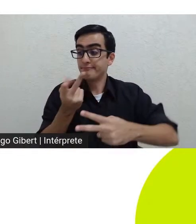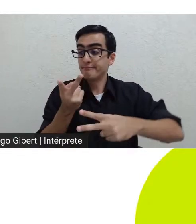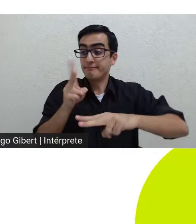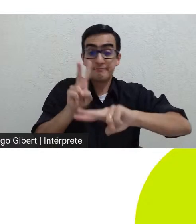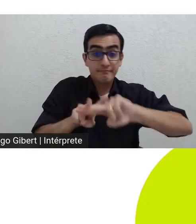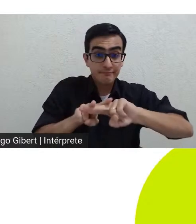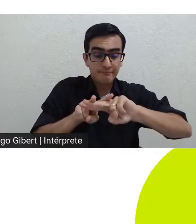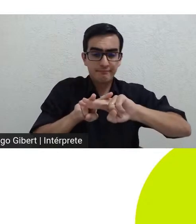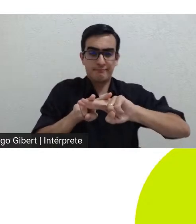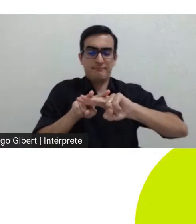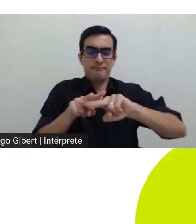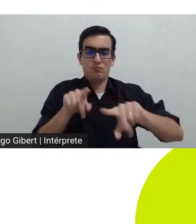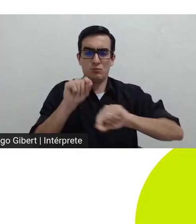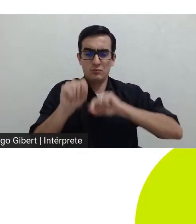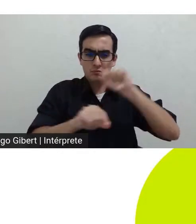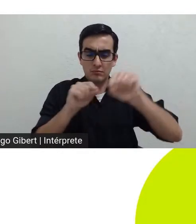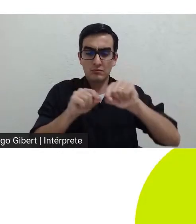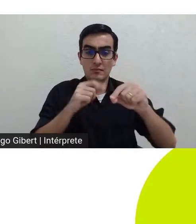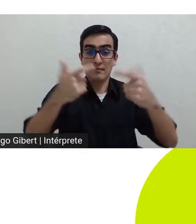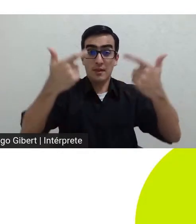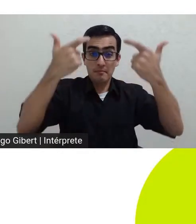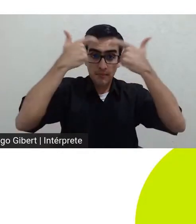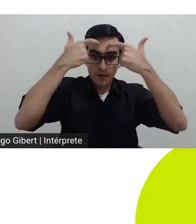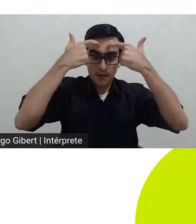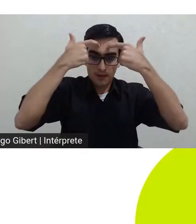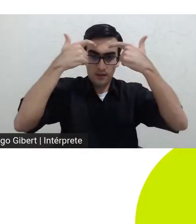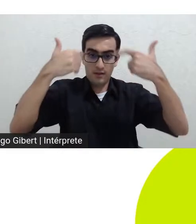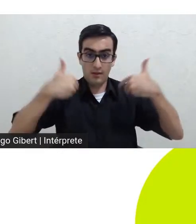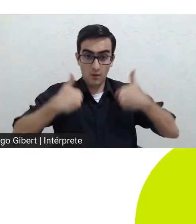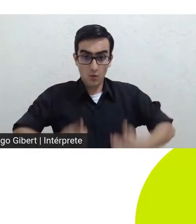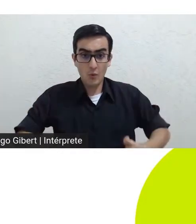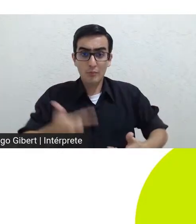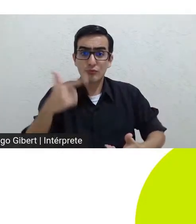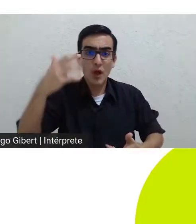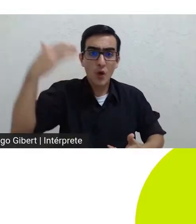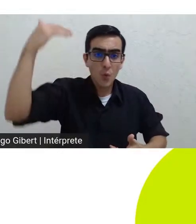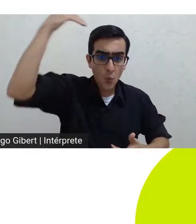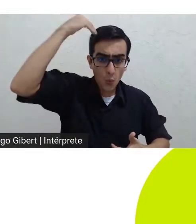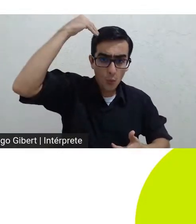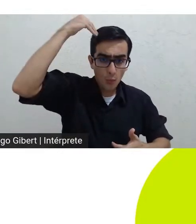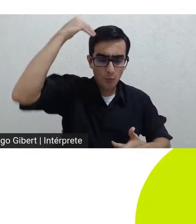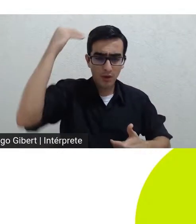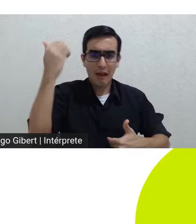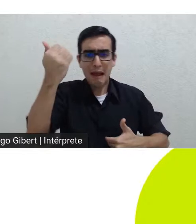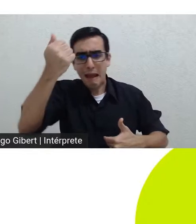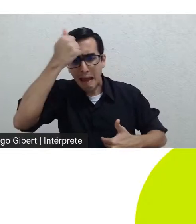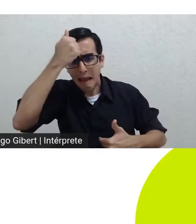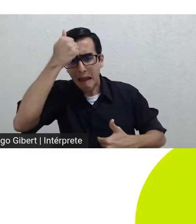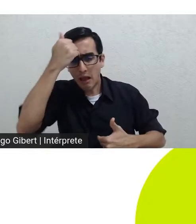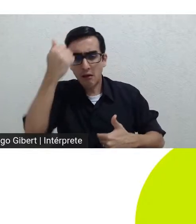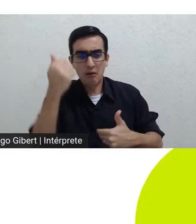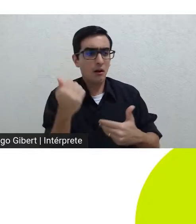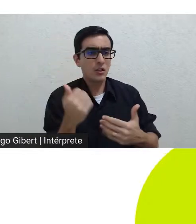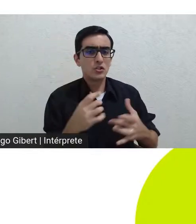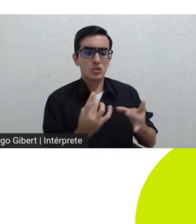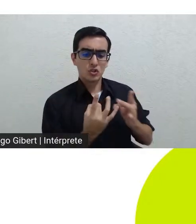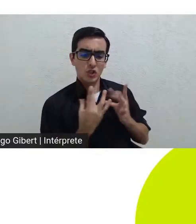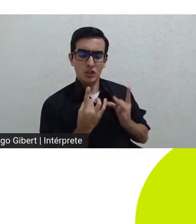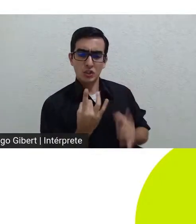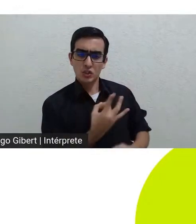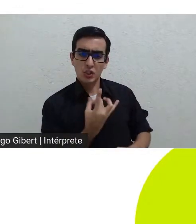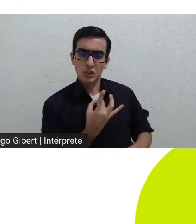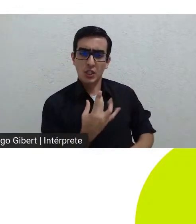não há possibilidade de sentir culpa remorso desamparo fragilidade